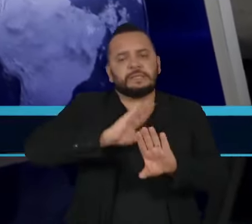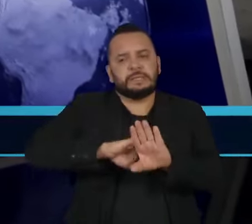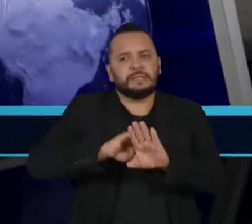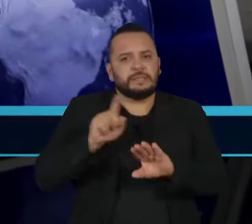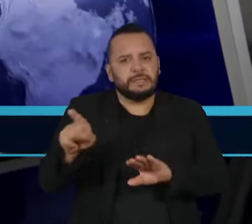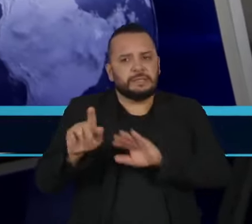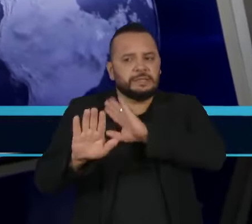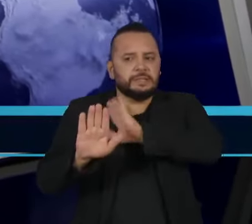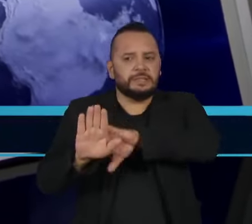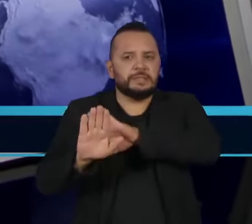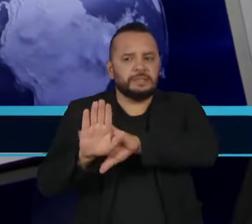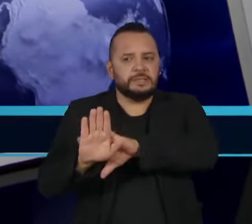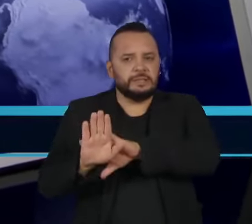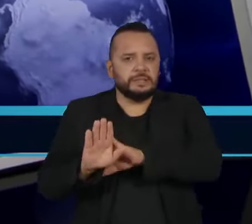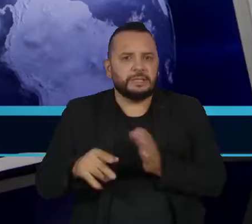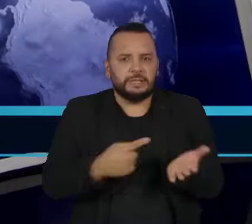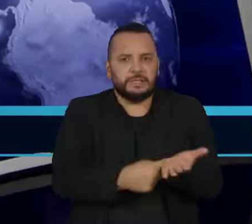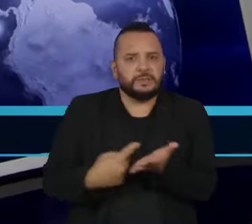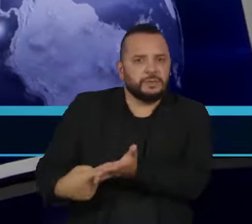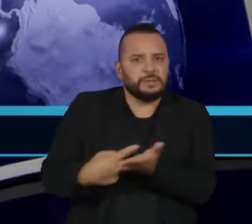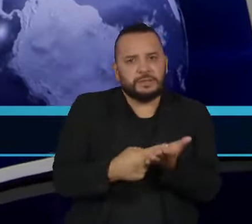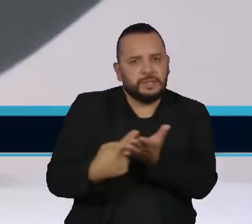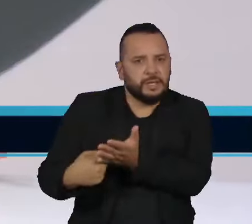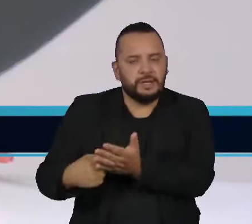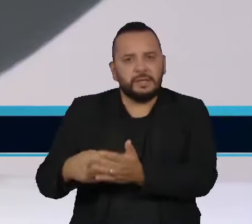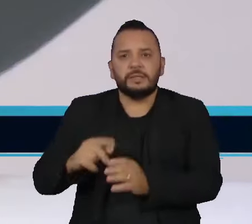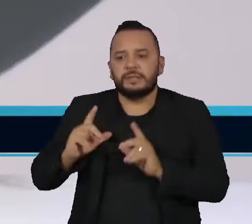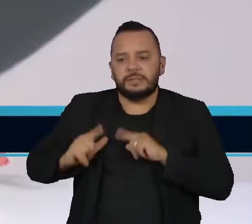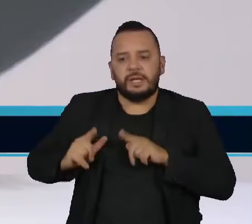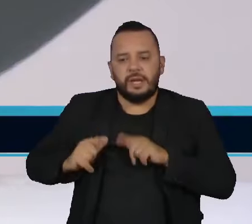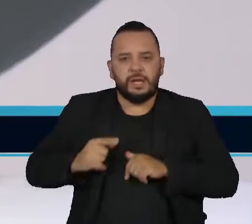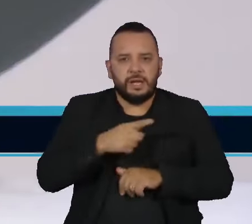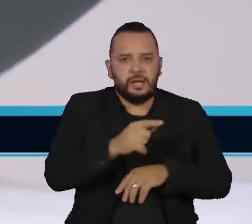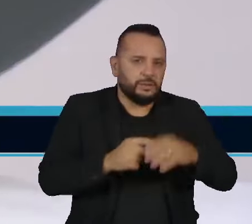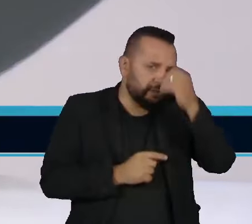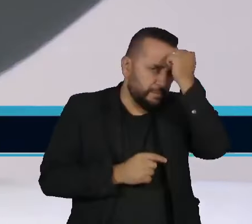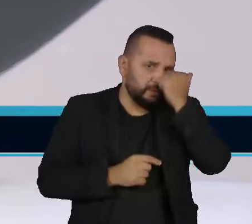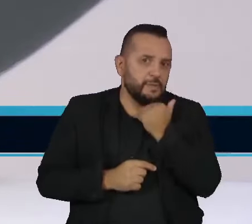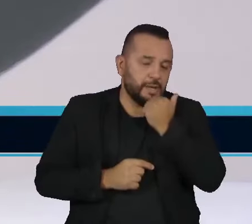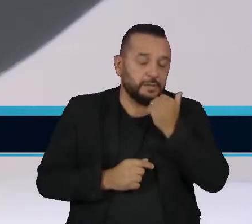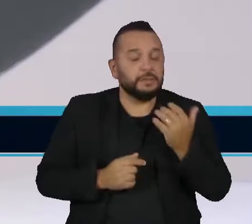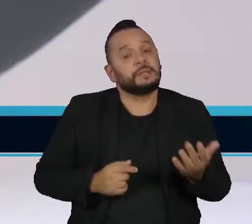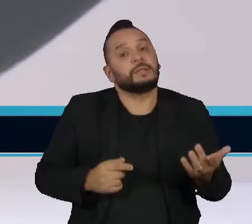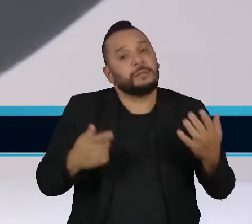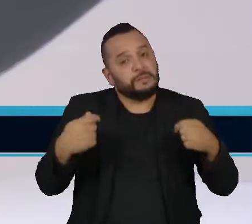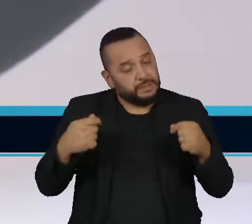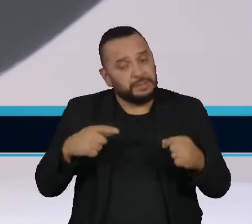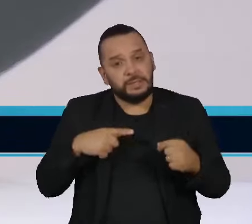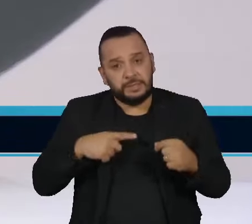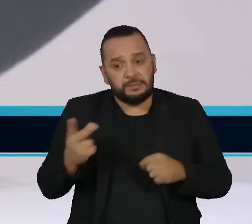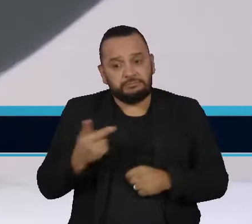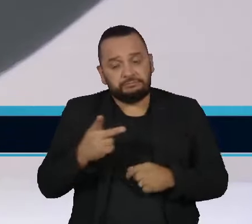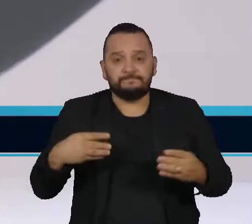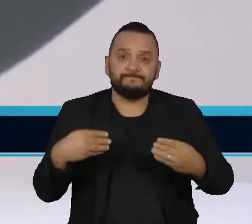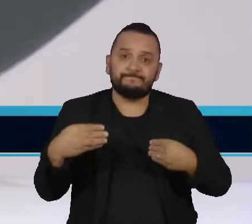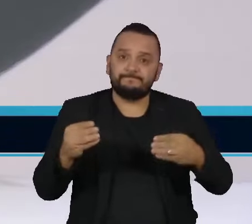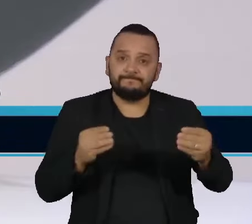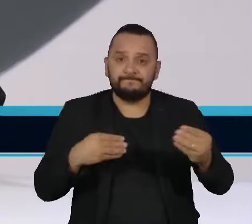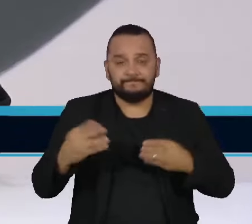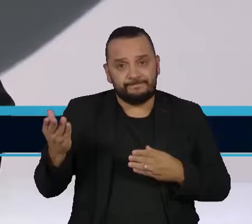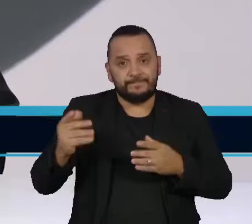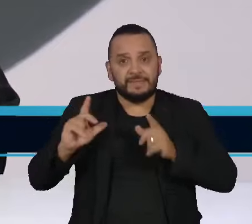queiram negociar. A questão é o quanto que cada um está disposto a ceder, né? Como o Fábio mencionou, para Israel,